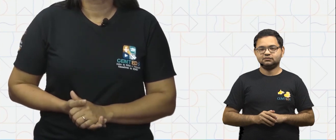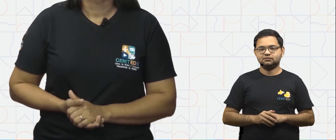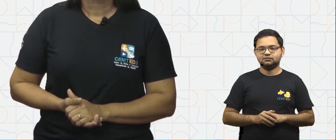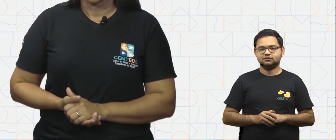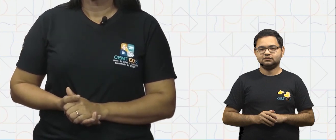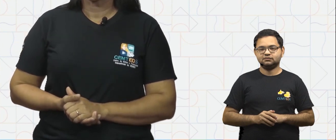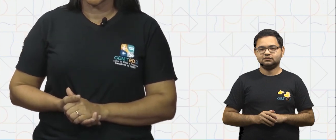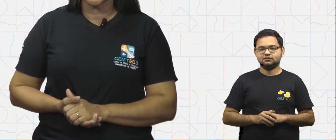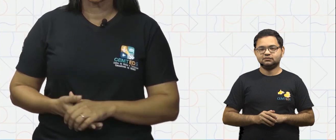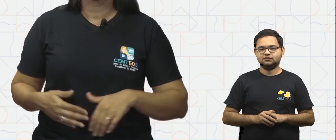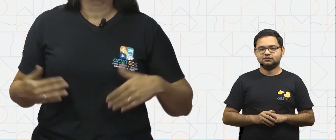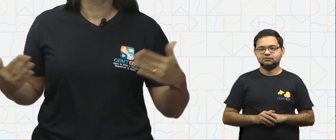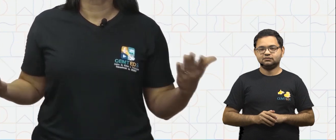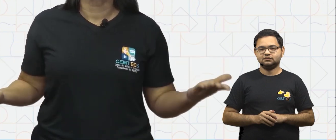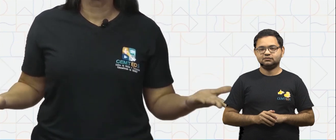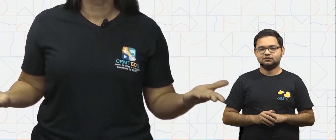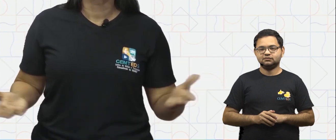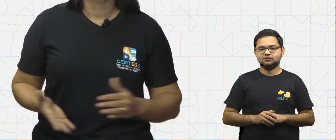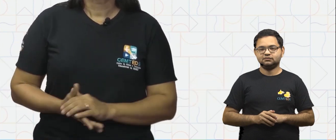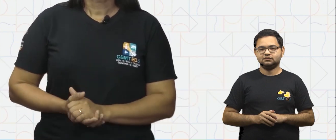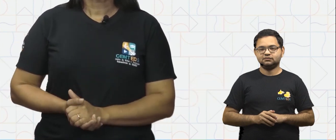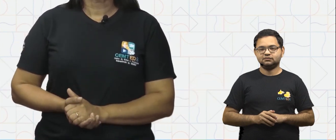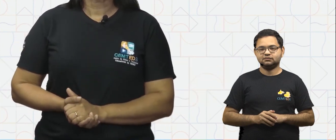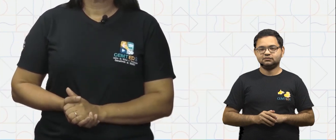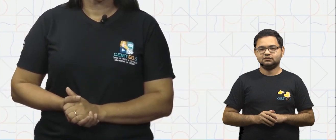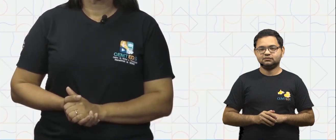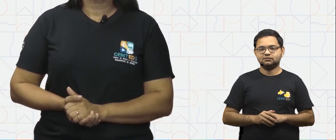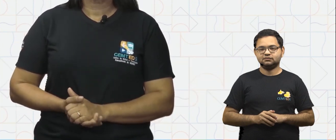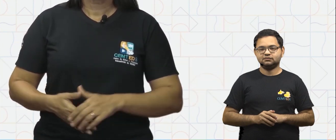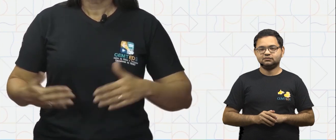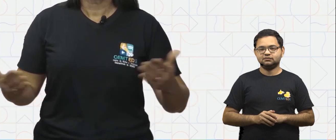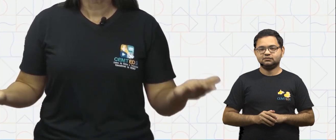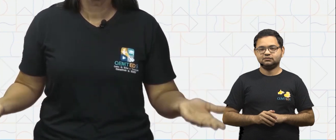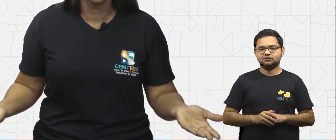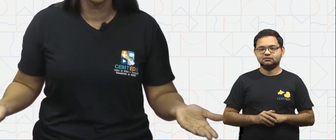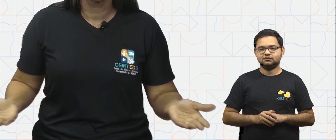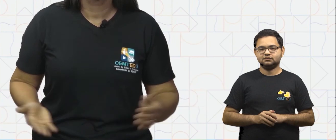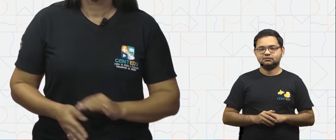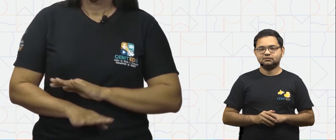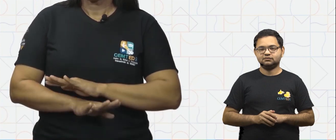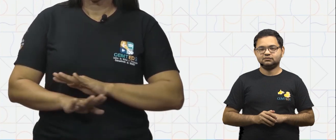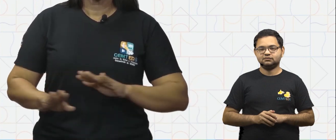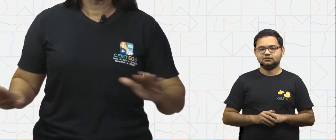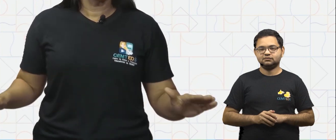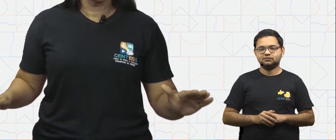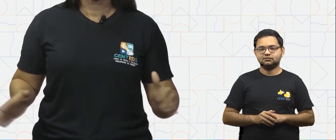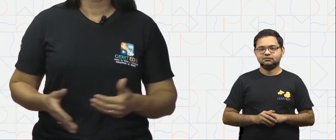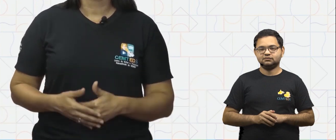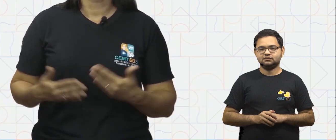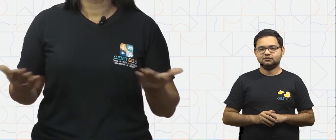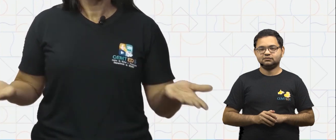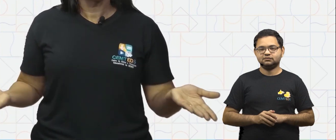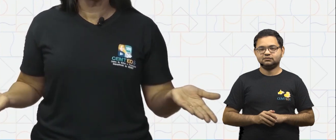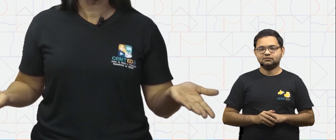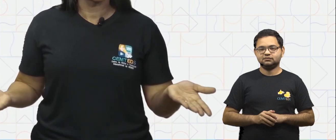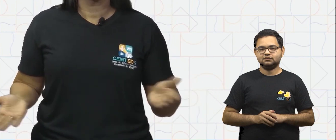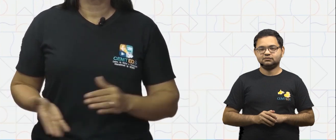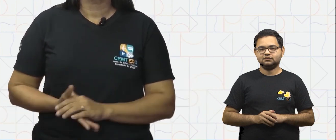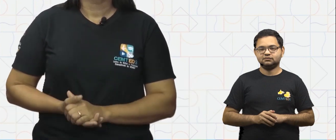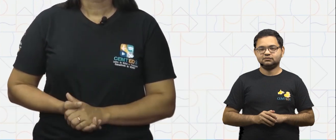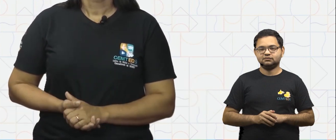digital, as horas e os minutos são indicados por números. Ele não possui